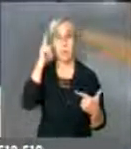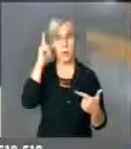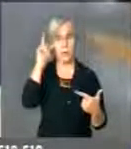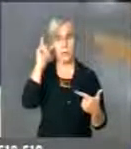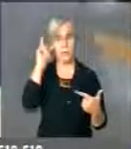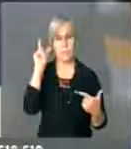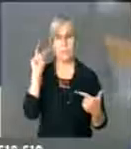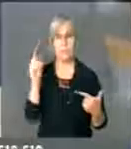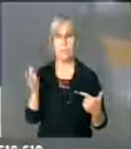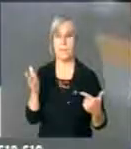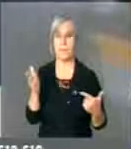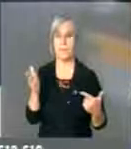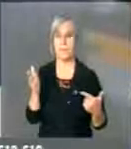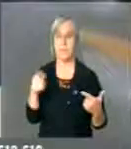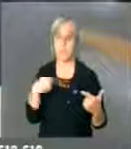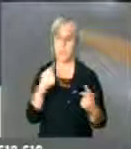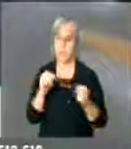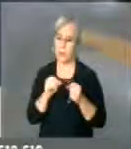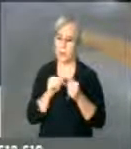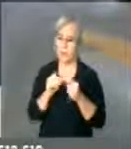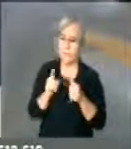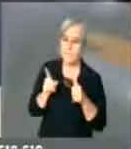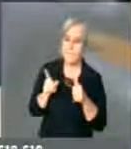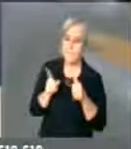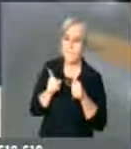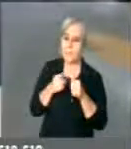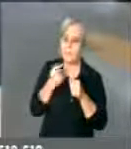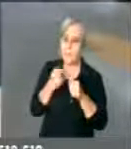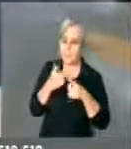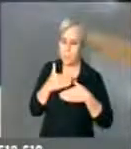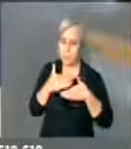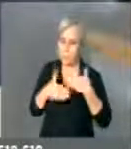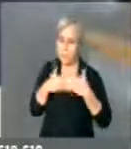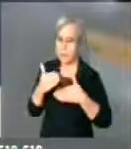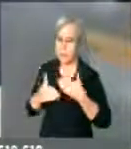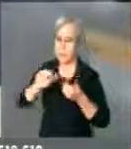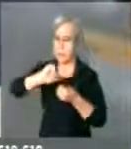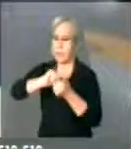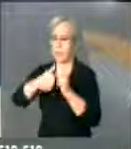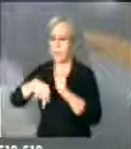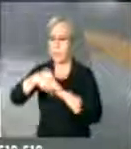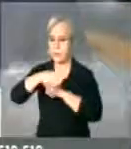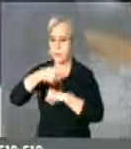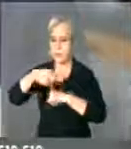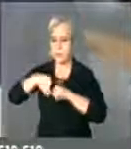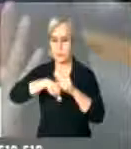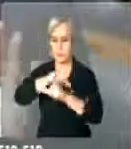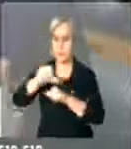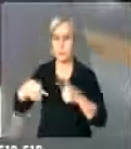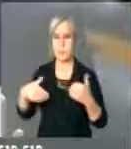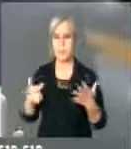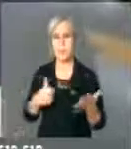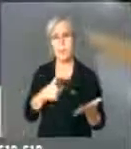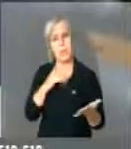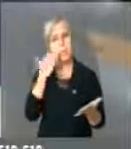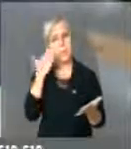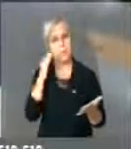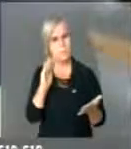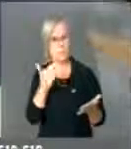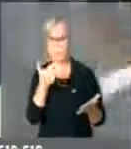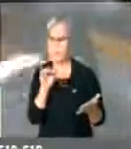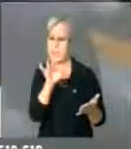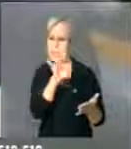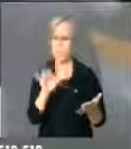fizemos a primeira pequena etapa do ajuste do país. Eu considero 10% dos